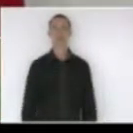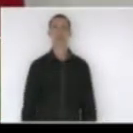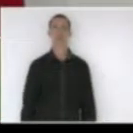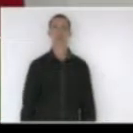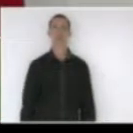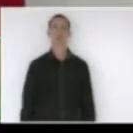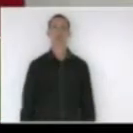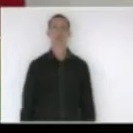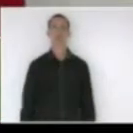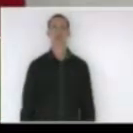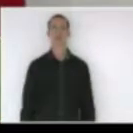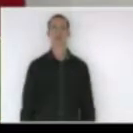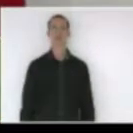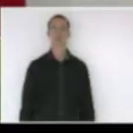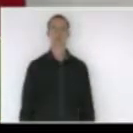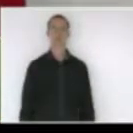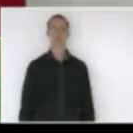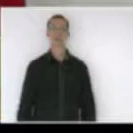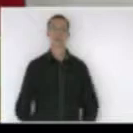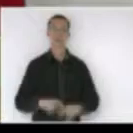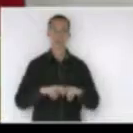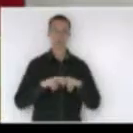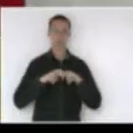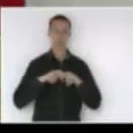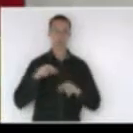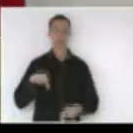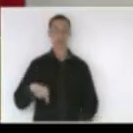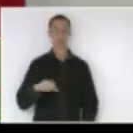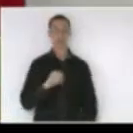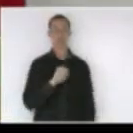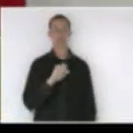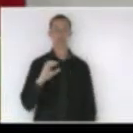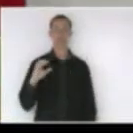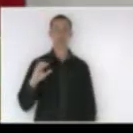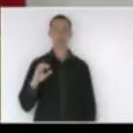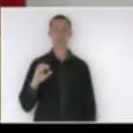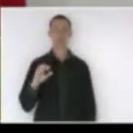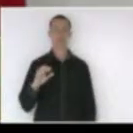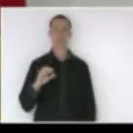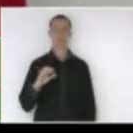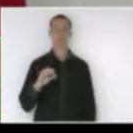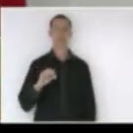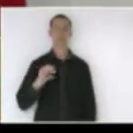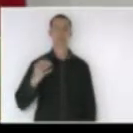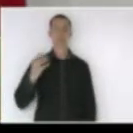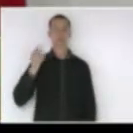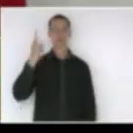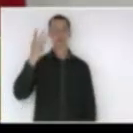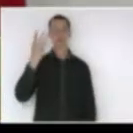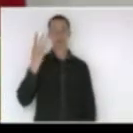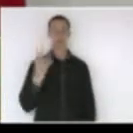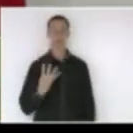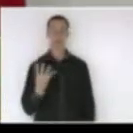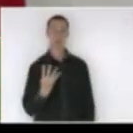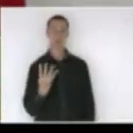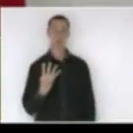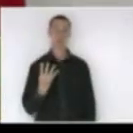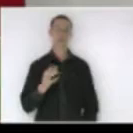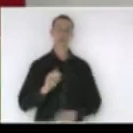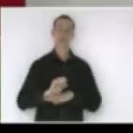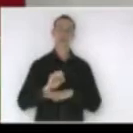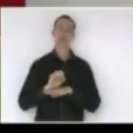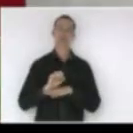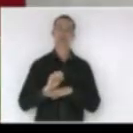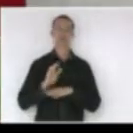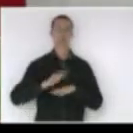por isso que Santa Catarina ele aparece como o quarto maior estado na